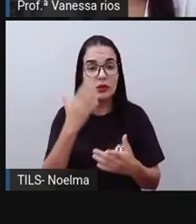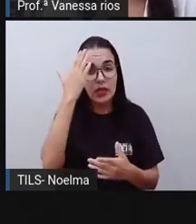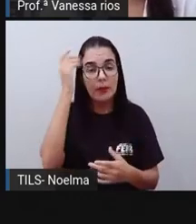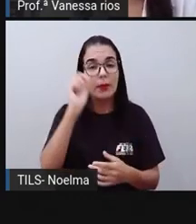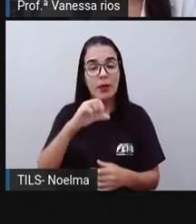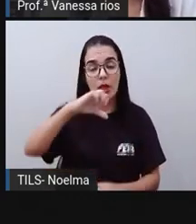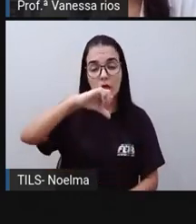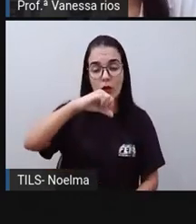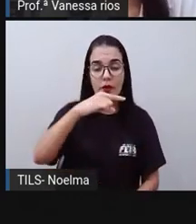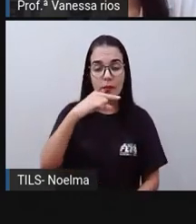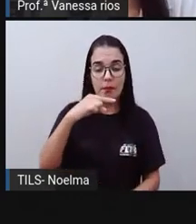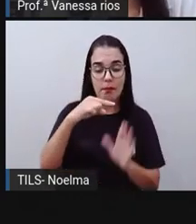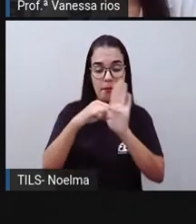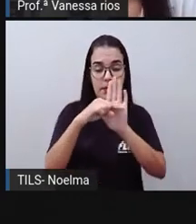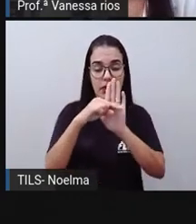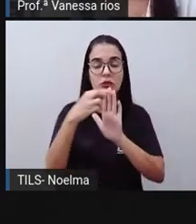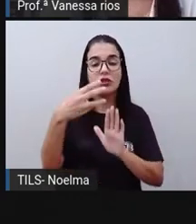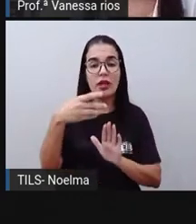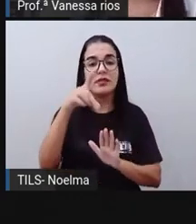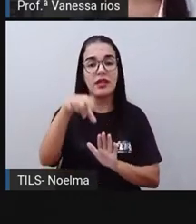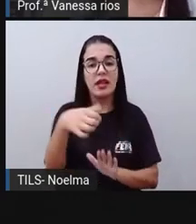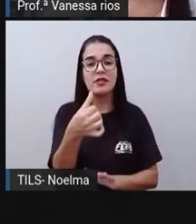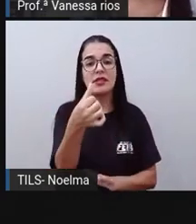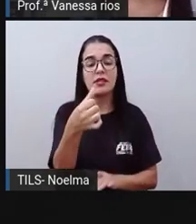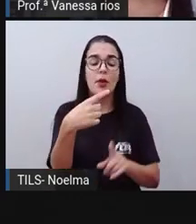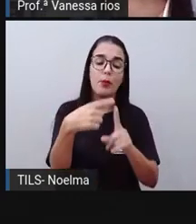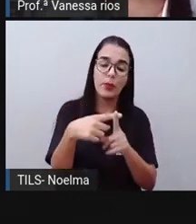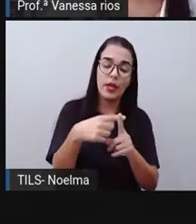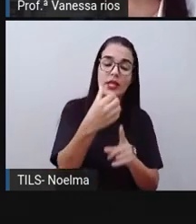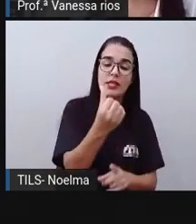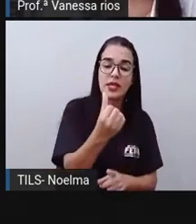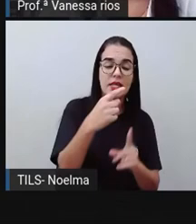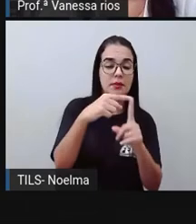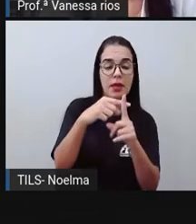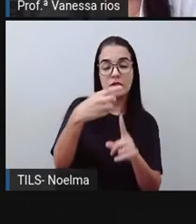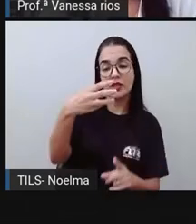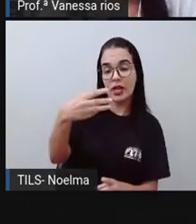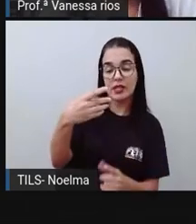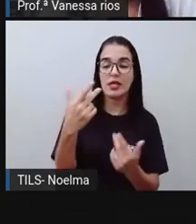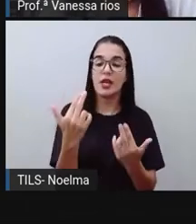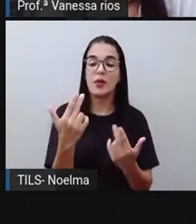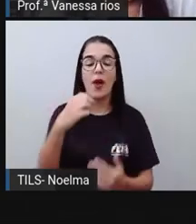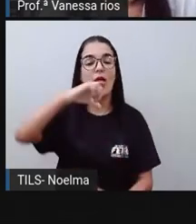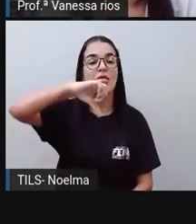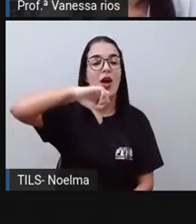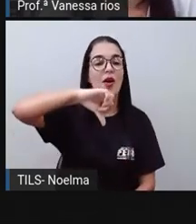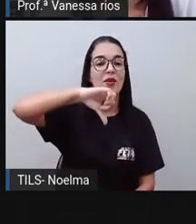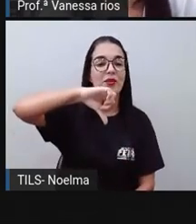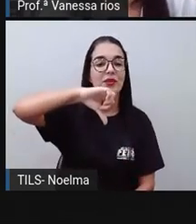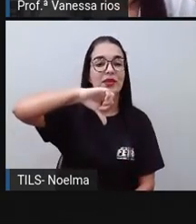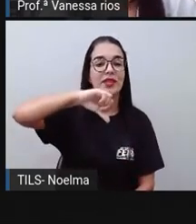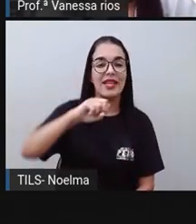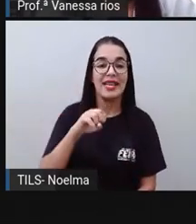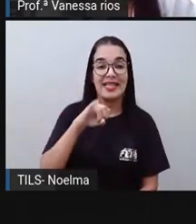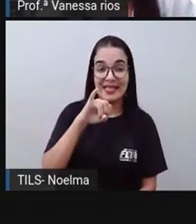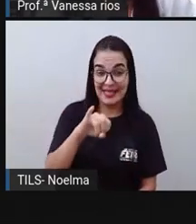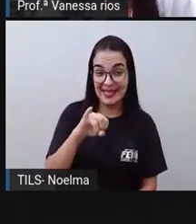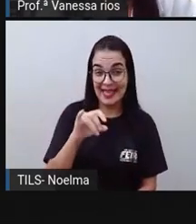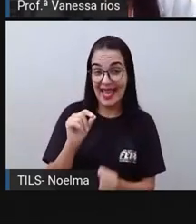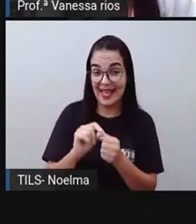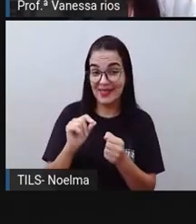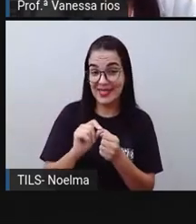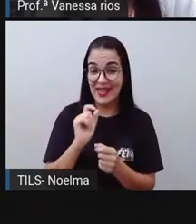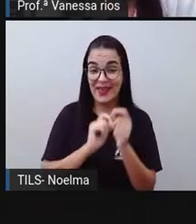nove menos três é seis. Por quê? Porque seis mais três é igual a nove. Se a gente fizer aqui a